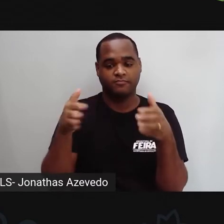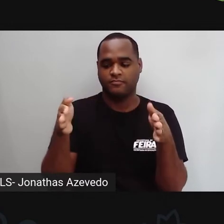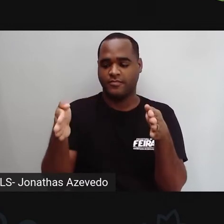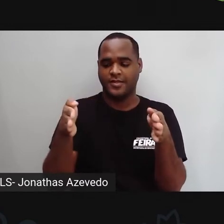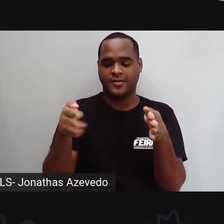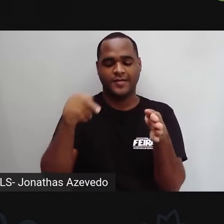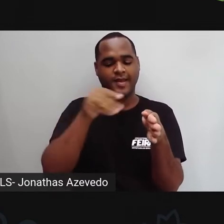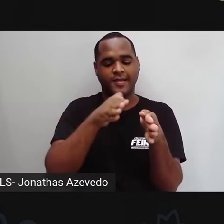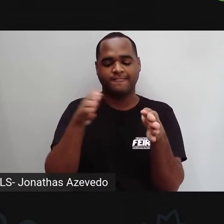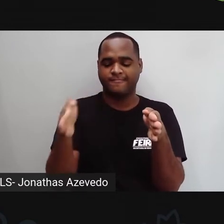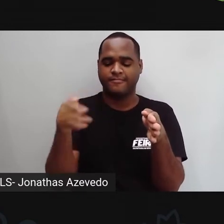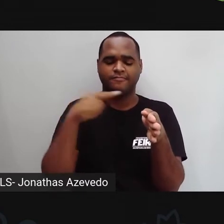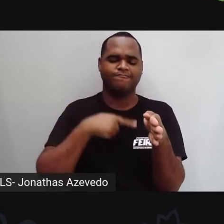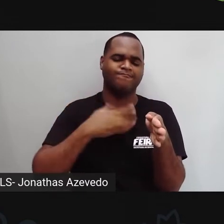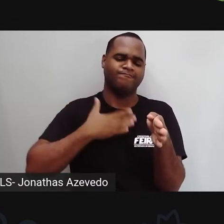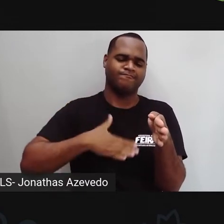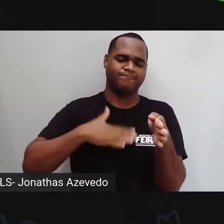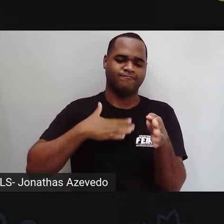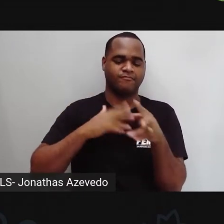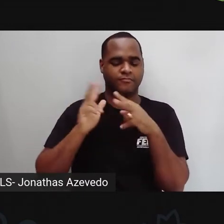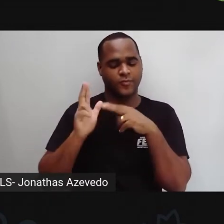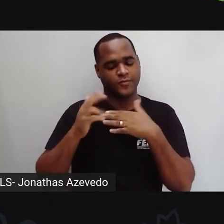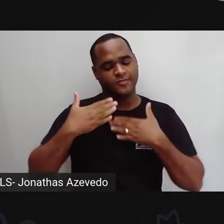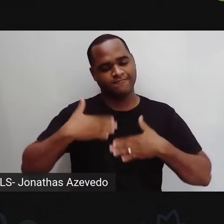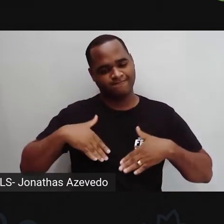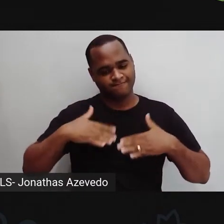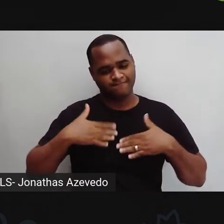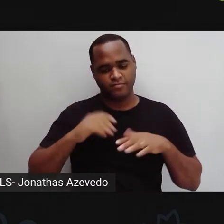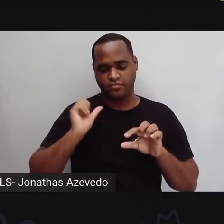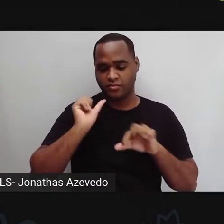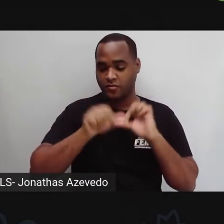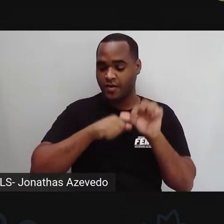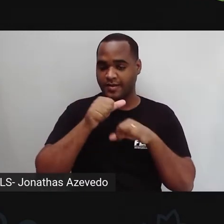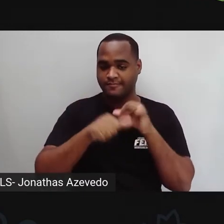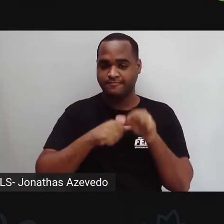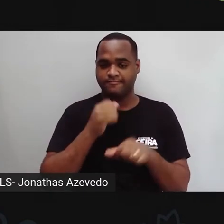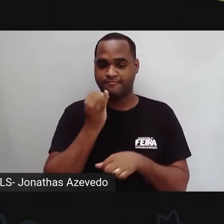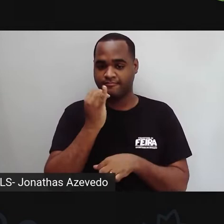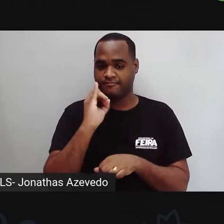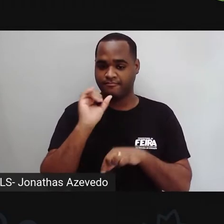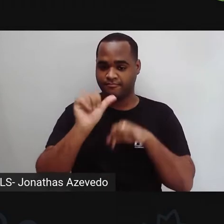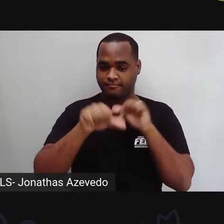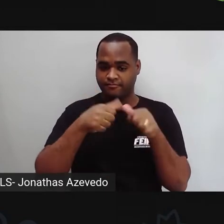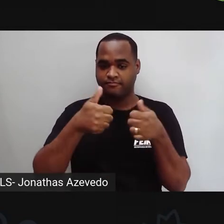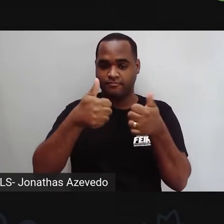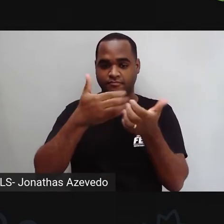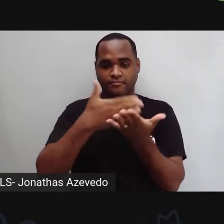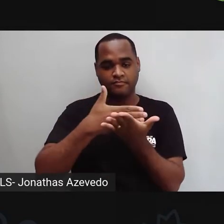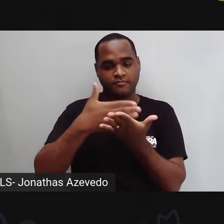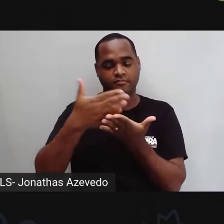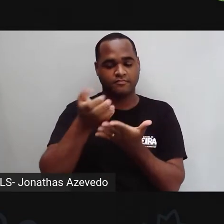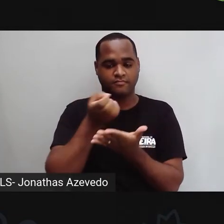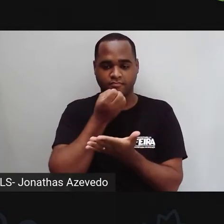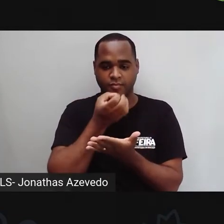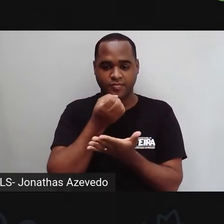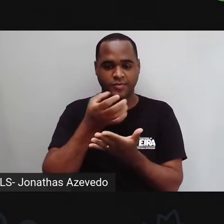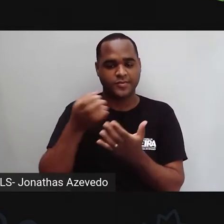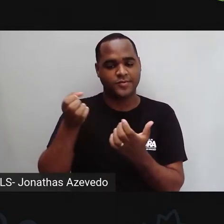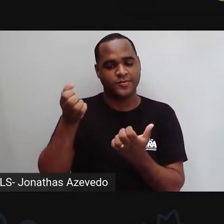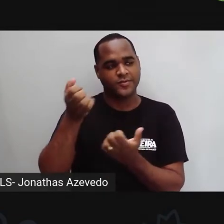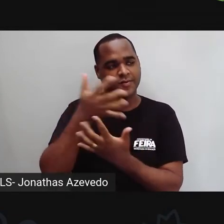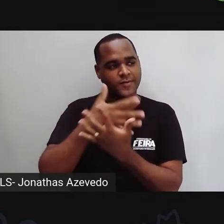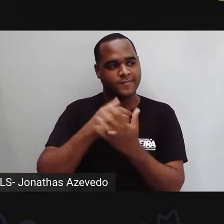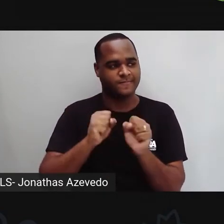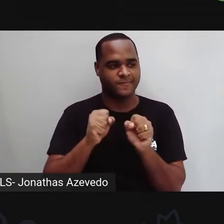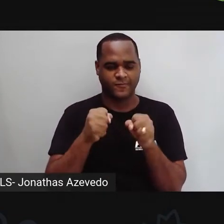aí um período de descanso, um período de renovação das energias para começarmos aí novas caminhadas,